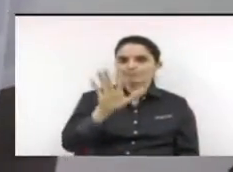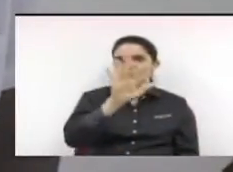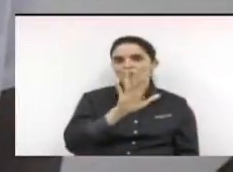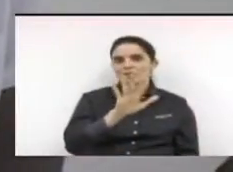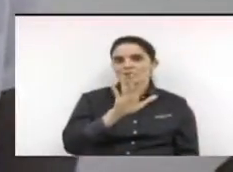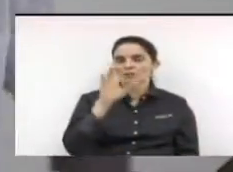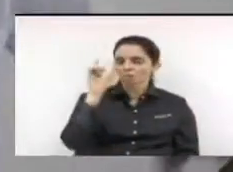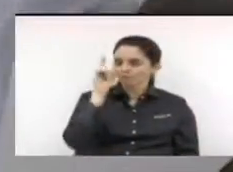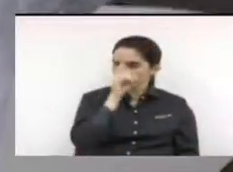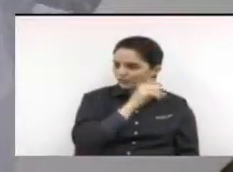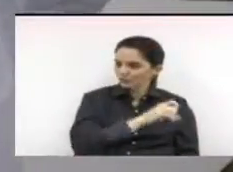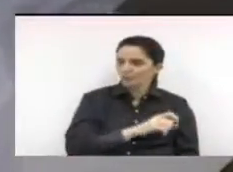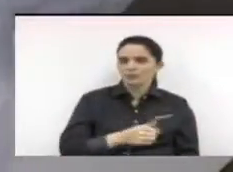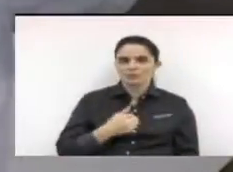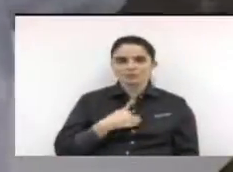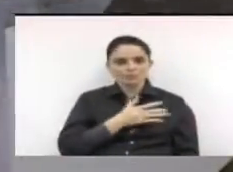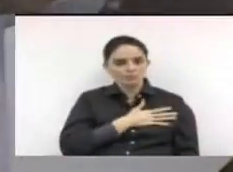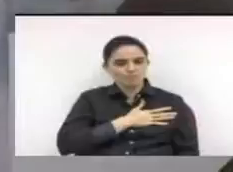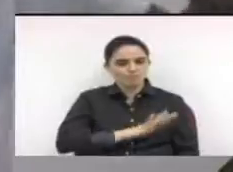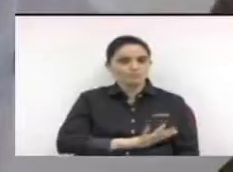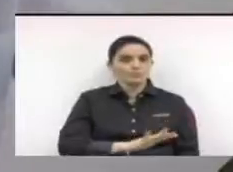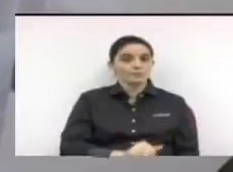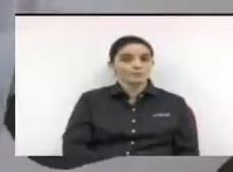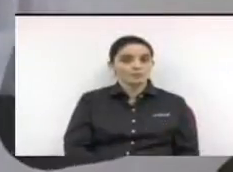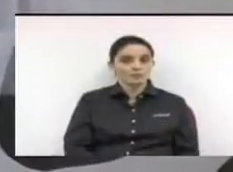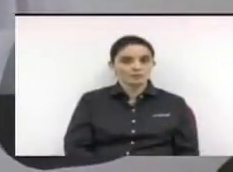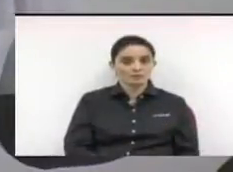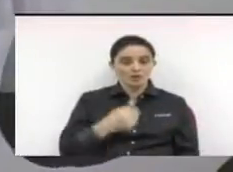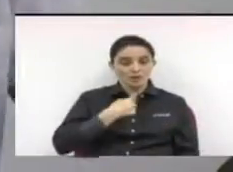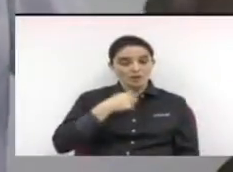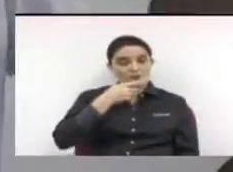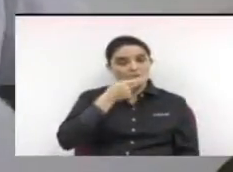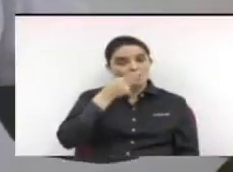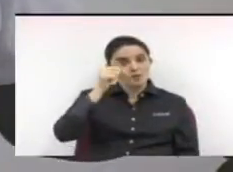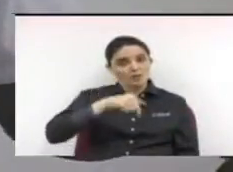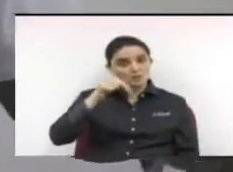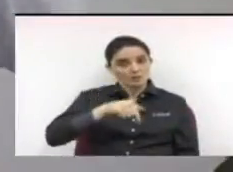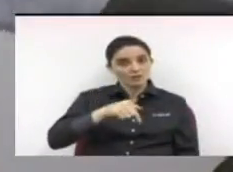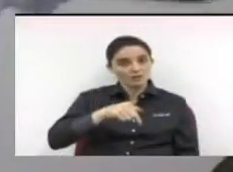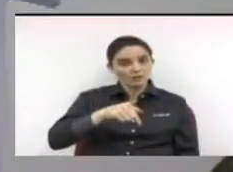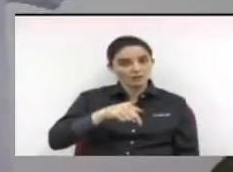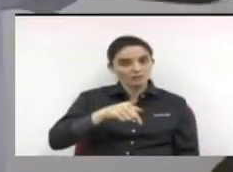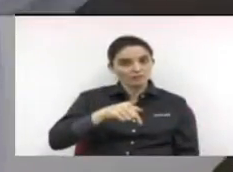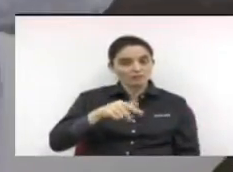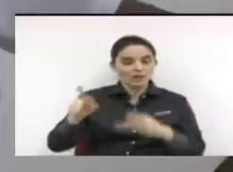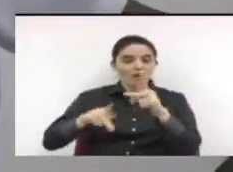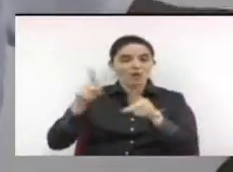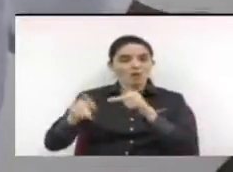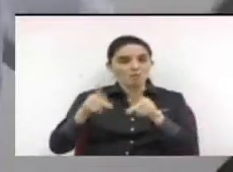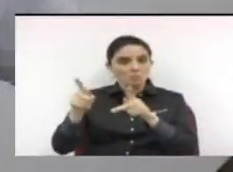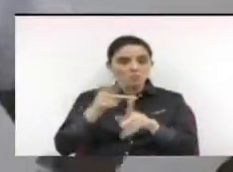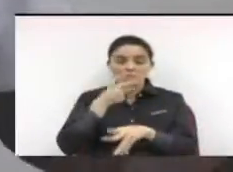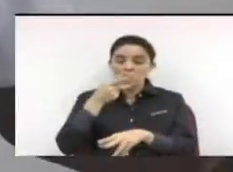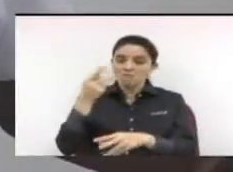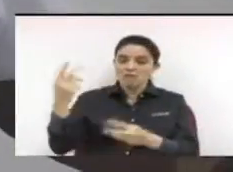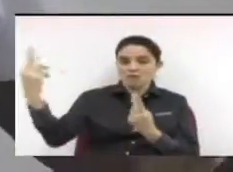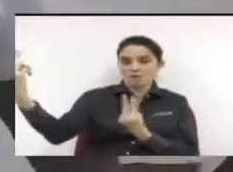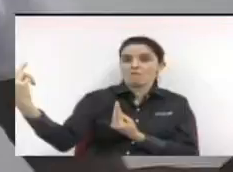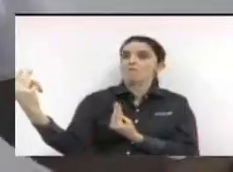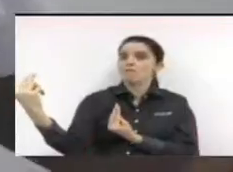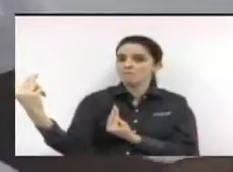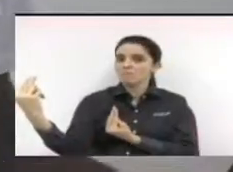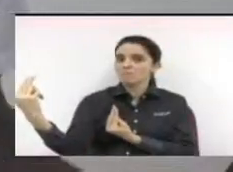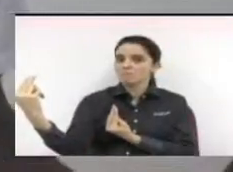Eu estou dizendo aqui, mas se perguntar lá fora, o povo vai responder a mesma coisa. Aqui não é questão política, que população está vendo realmente que a coisa,